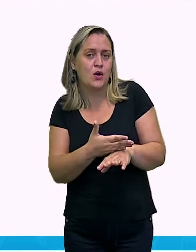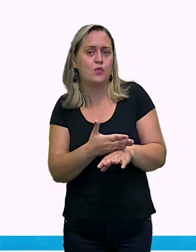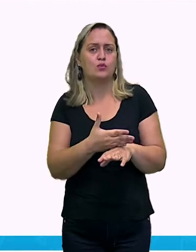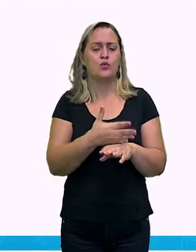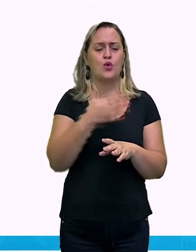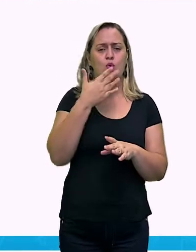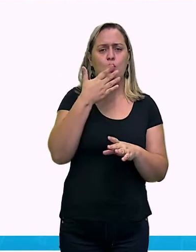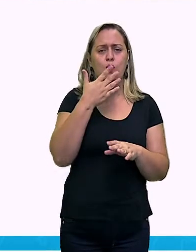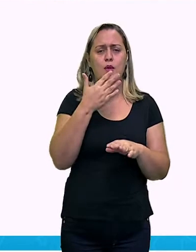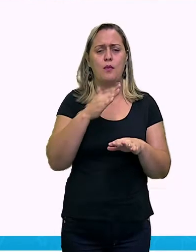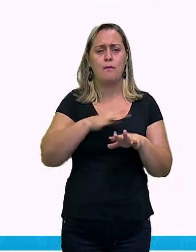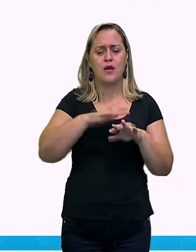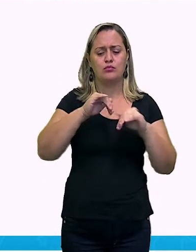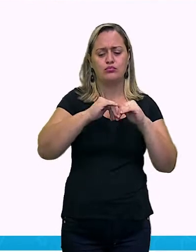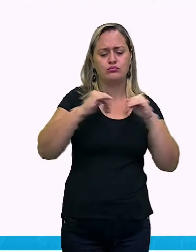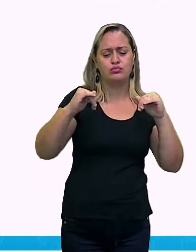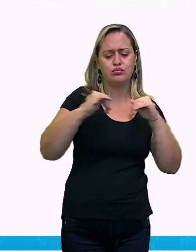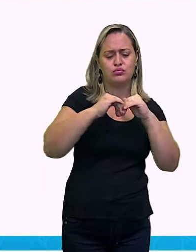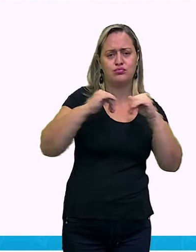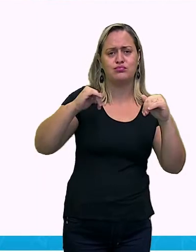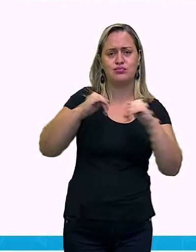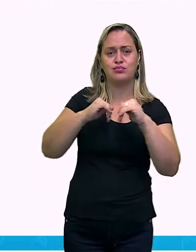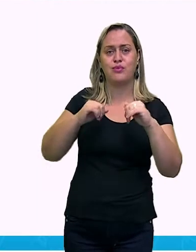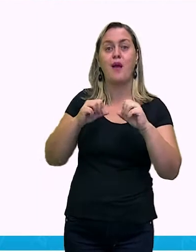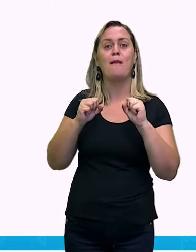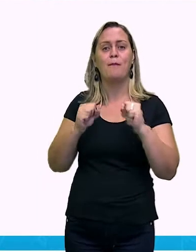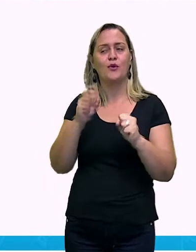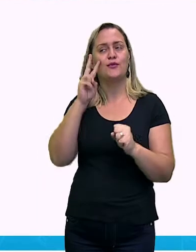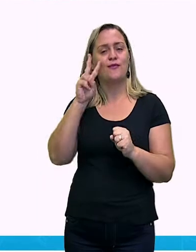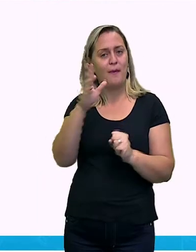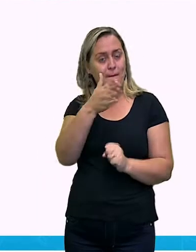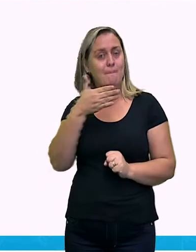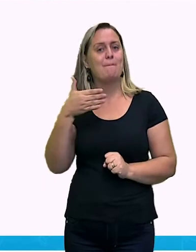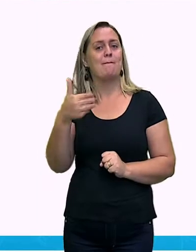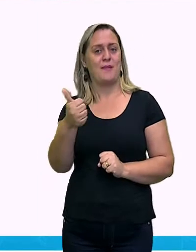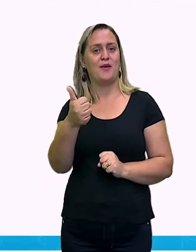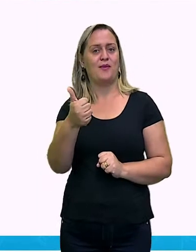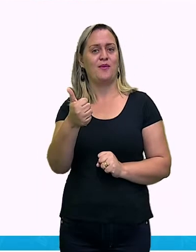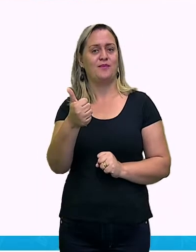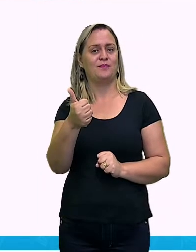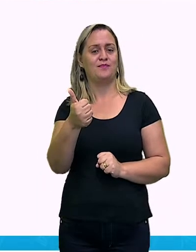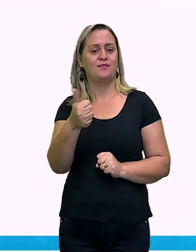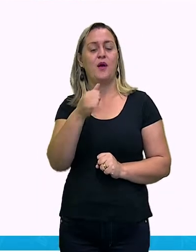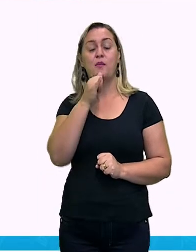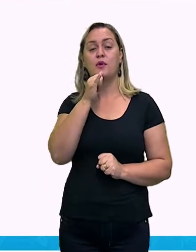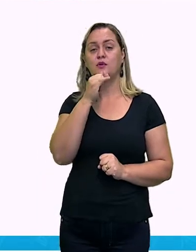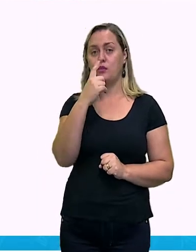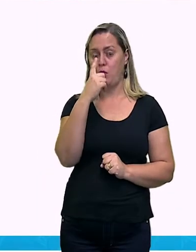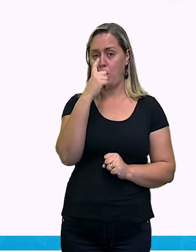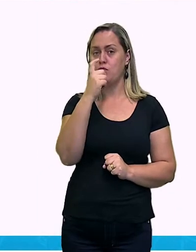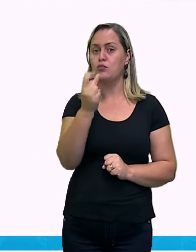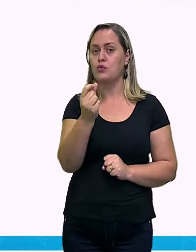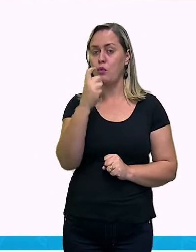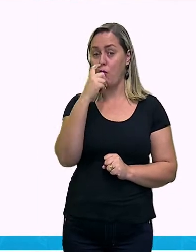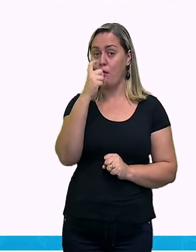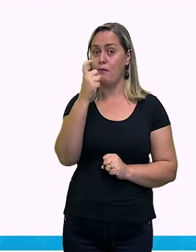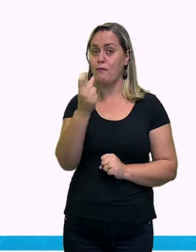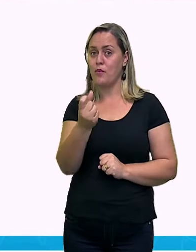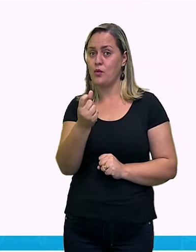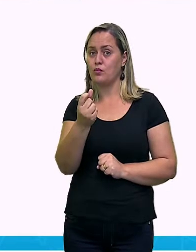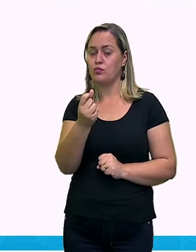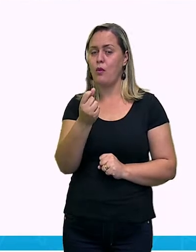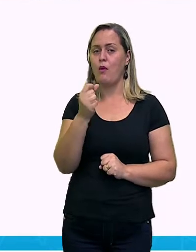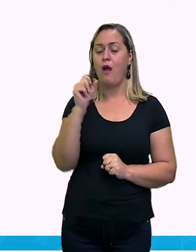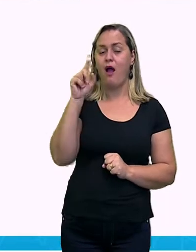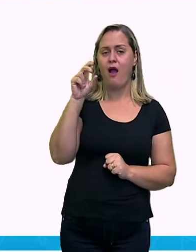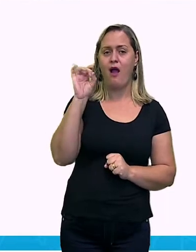você vê, por exemplo, o bico dessa arara, você vê uma parte que ela é mais escura, um tom de azul mais escuro, depois vai clareando, de